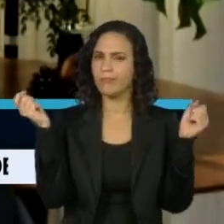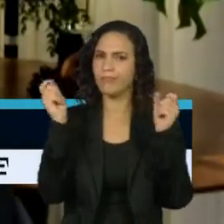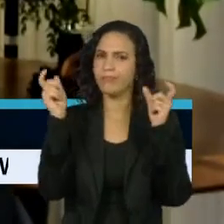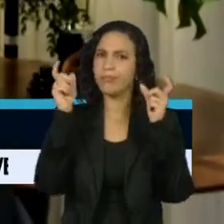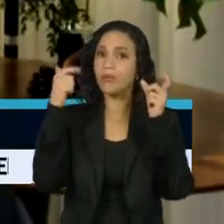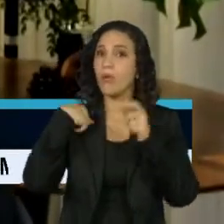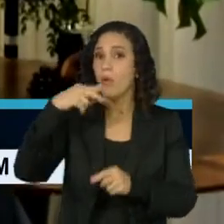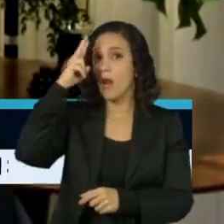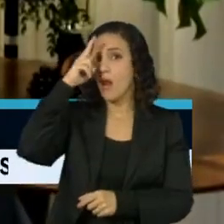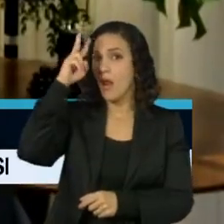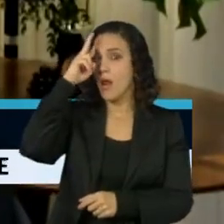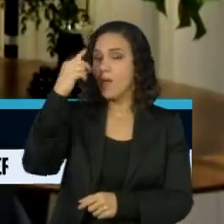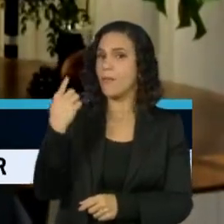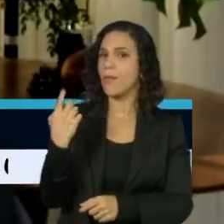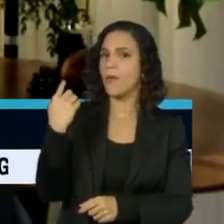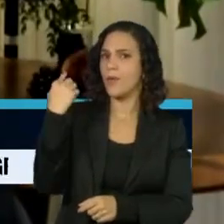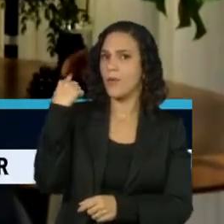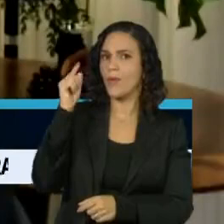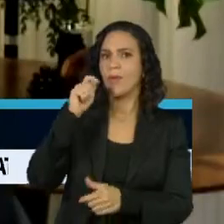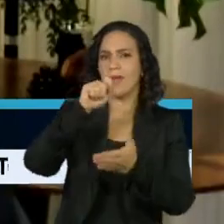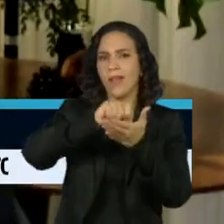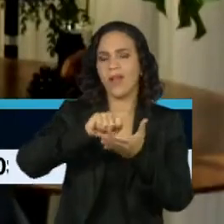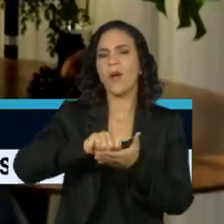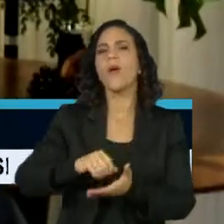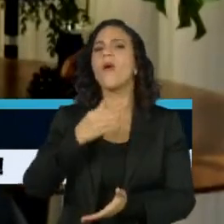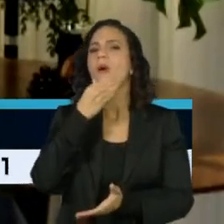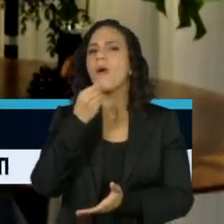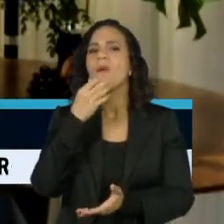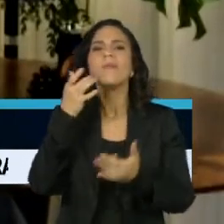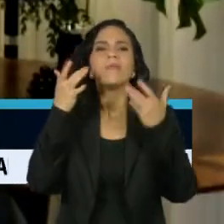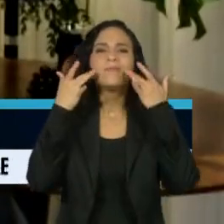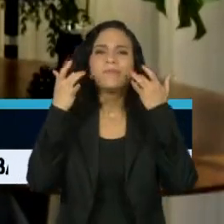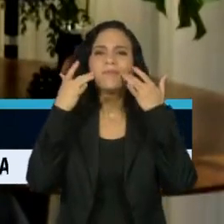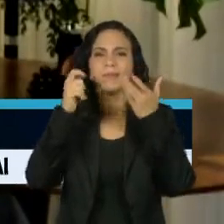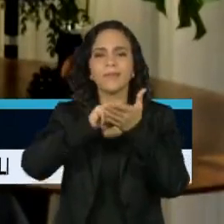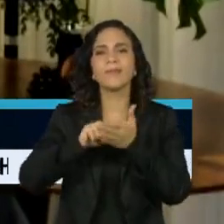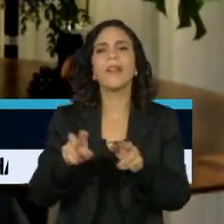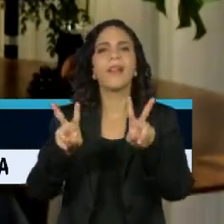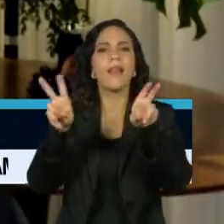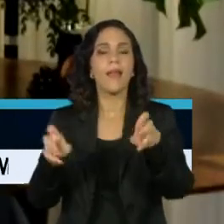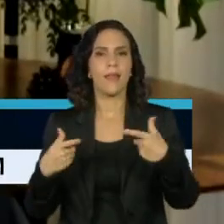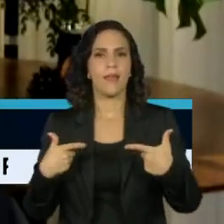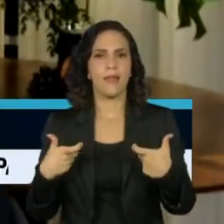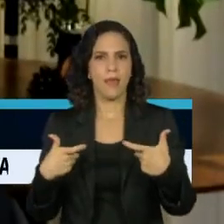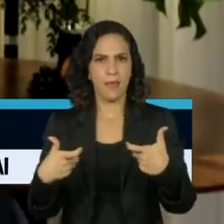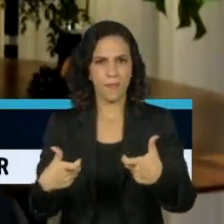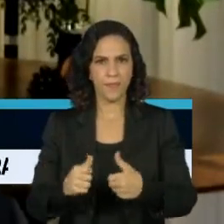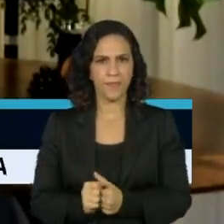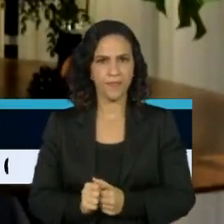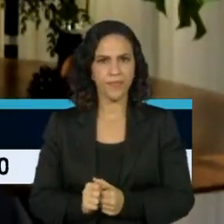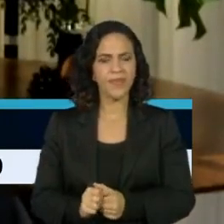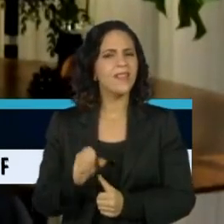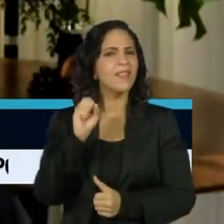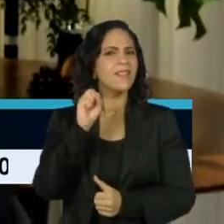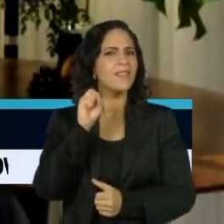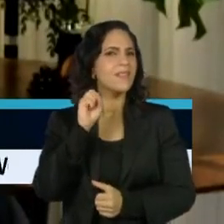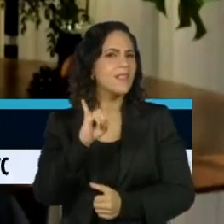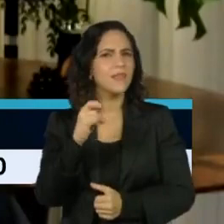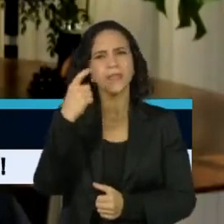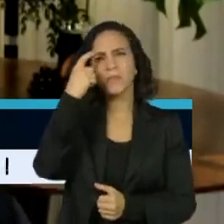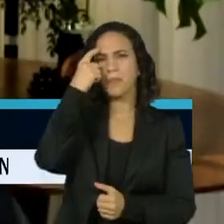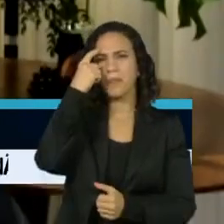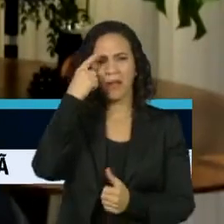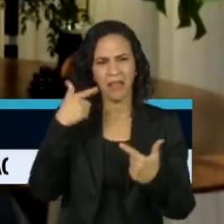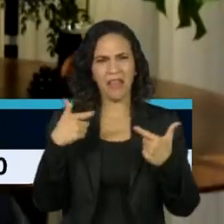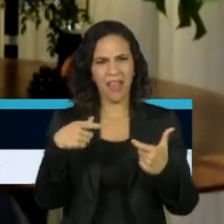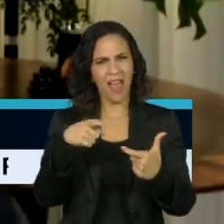algo que um dia escreveu o dramaturgo Beto Odebrecht sobre a guerra. Todas as vezes que se perguntar, será que